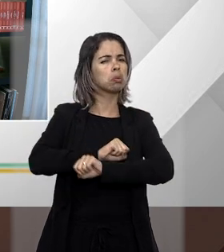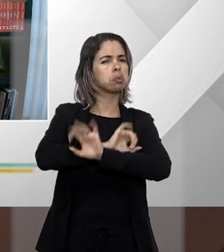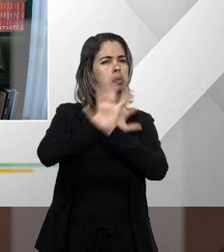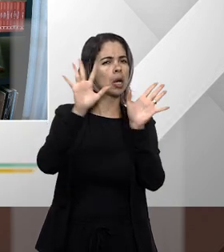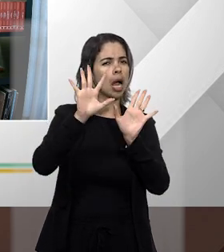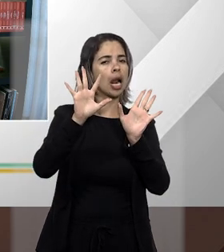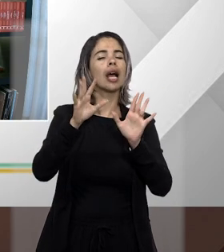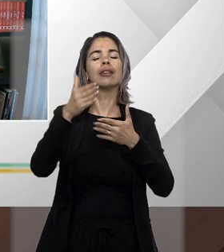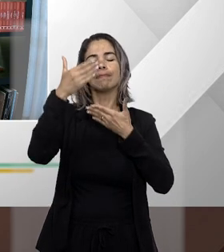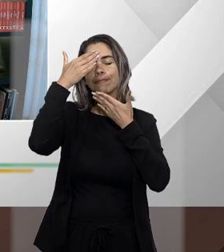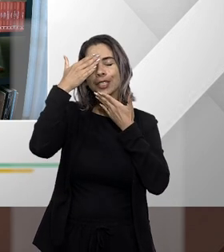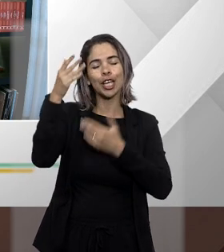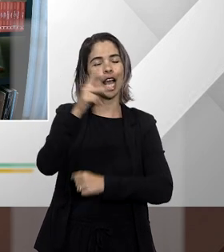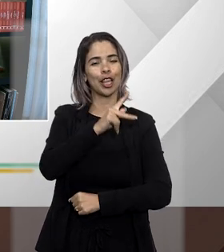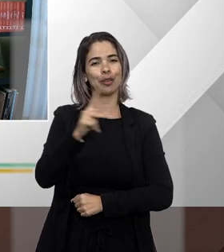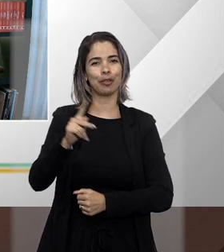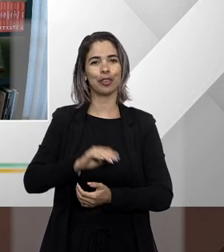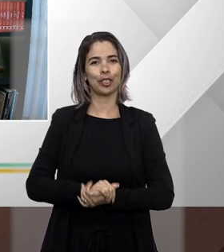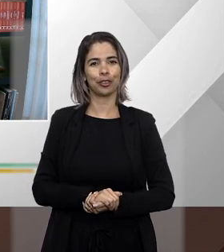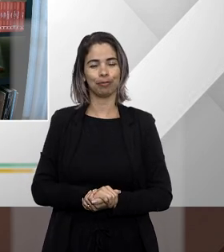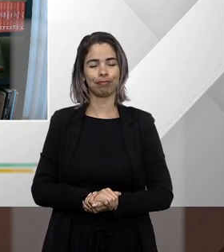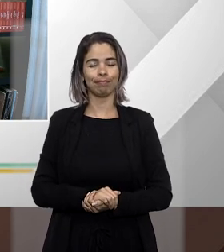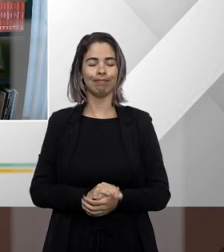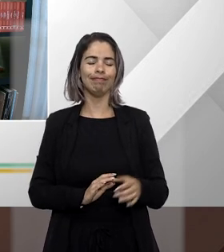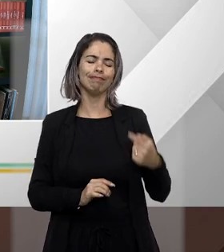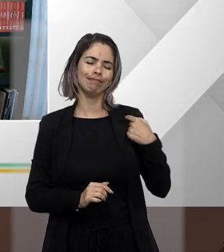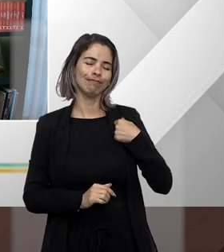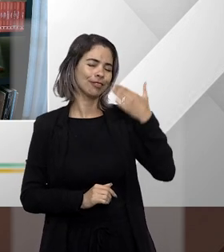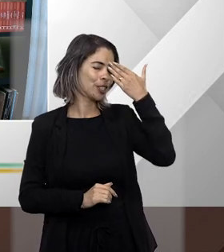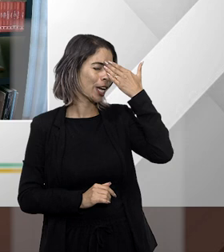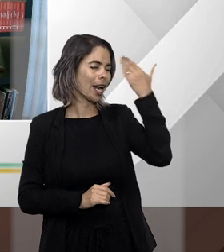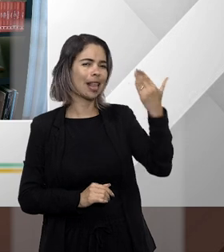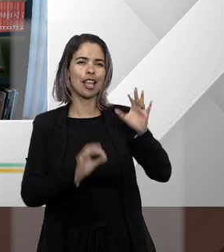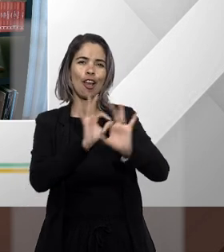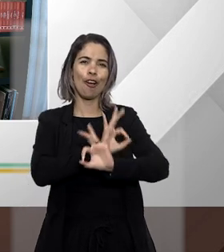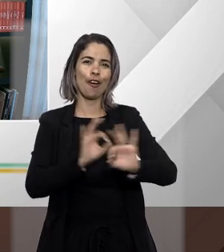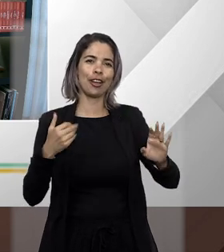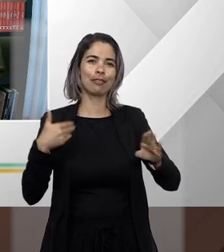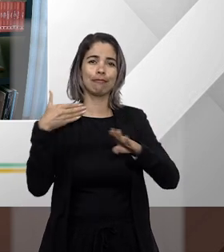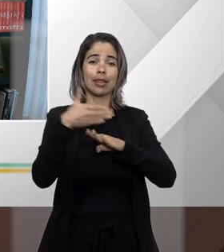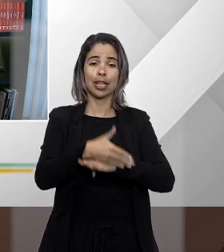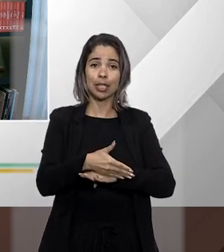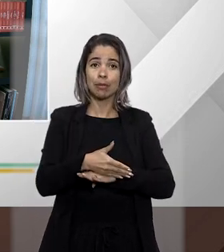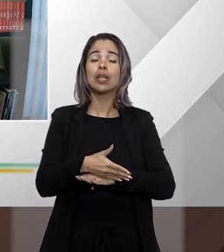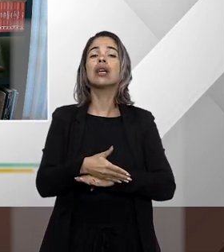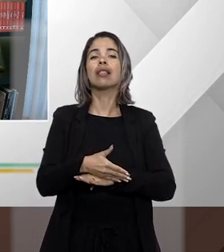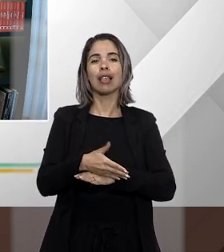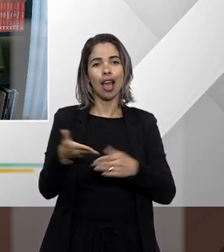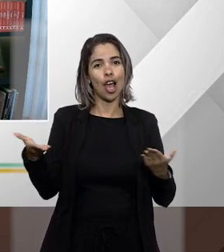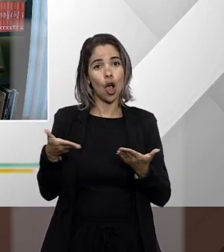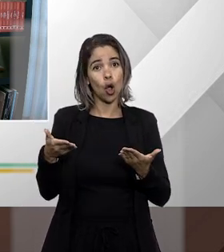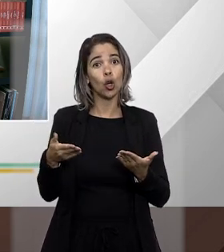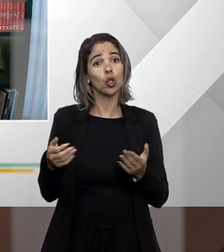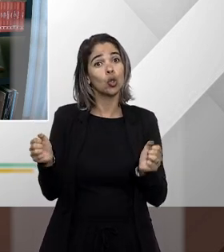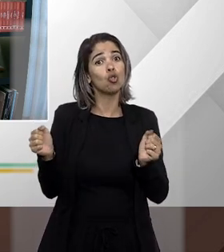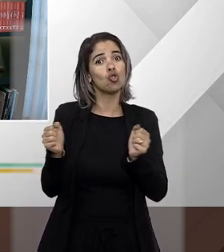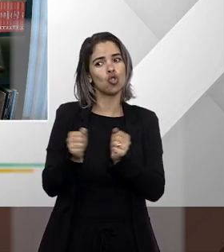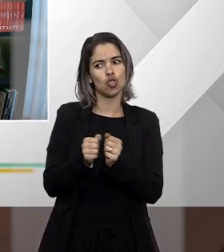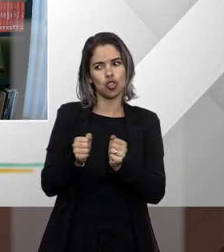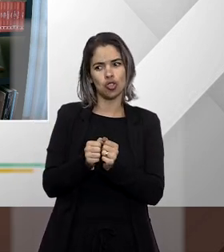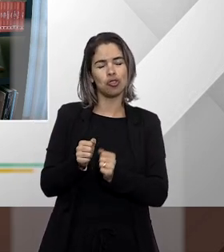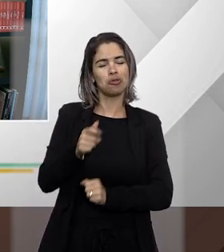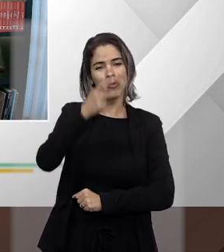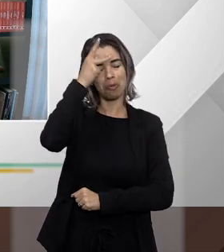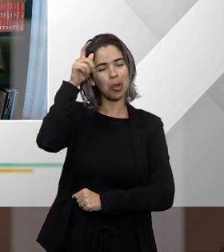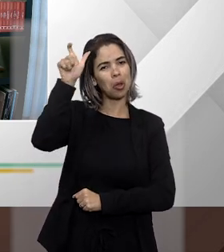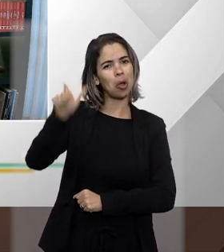eu que agradeço foi um prazer enorme participar do entender direito Fátima e ao lado de um grande nome do direito constitucional e